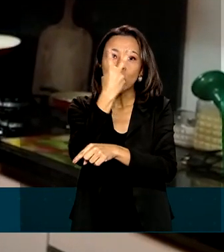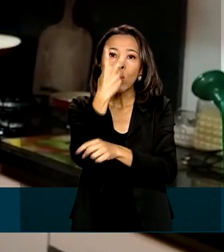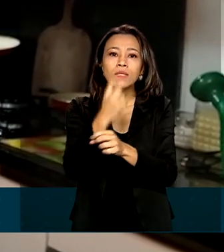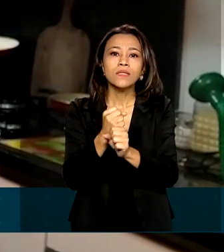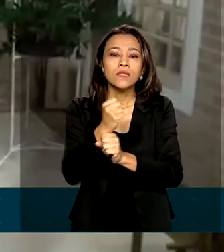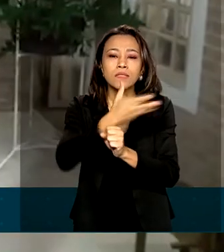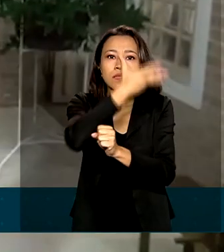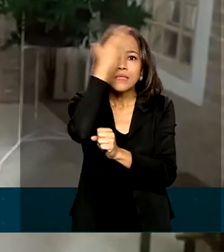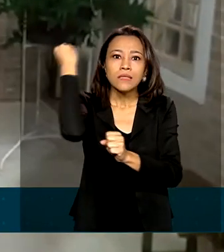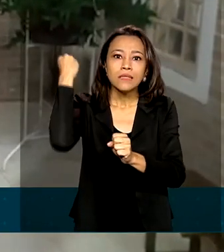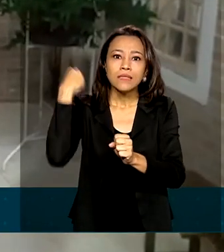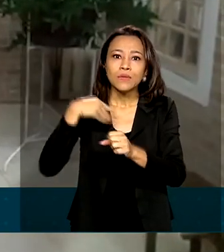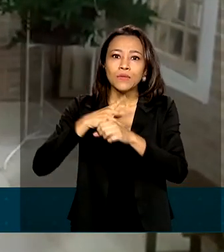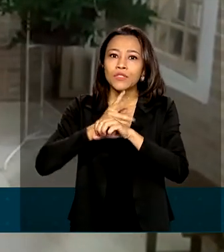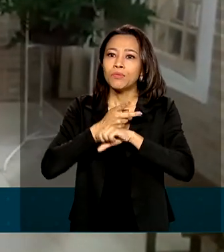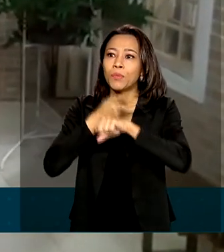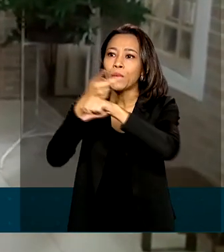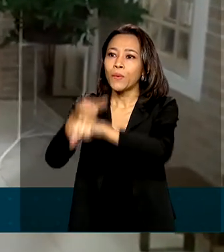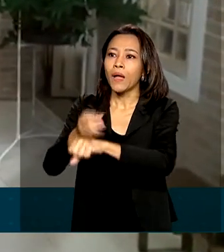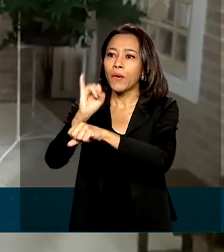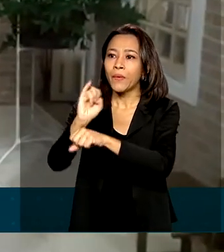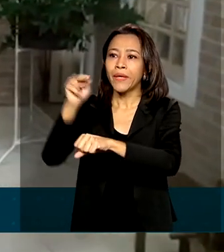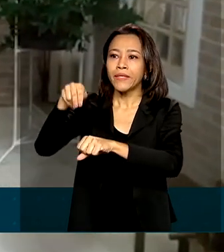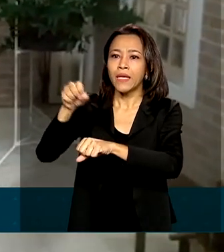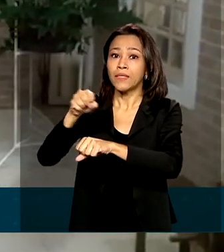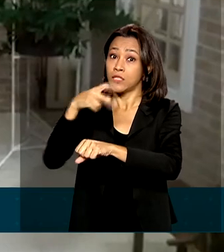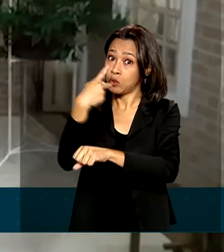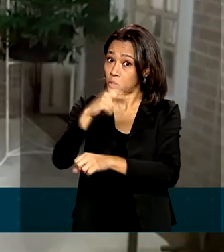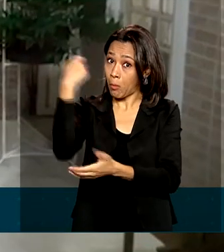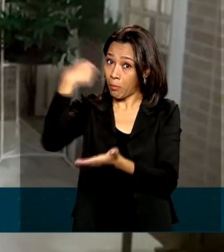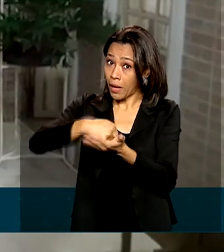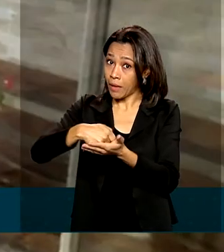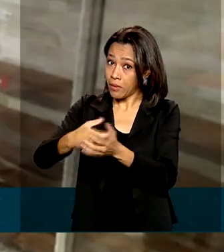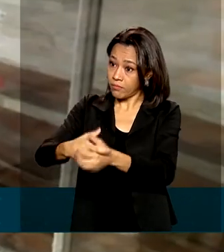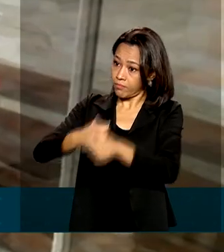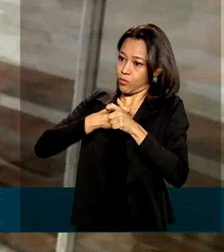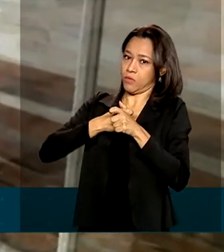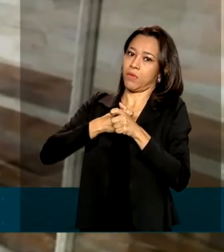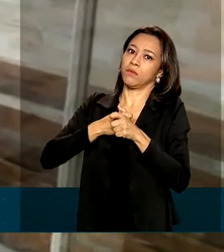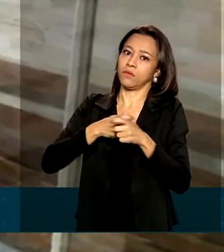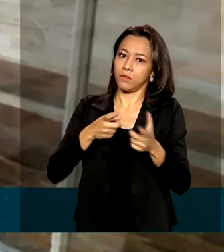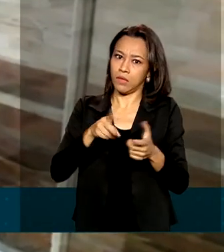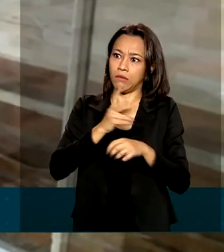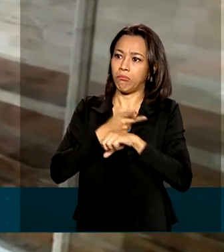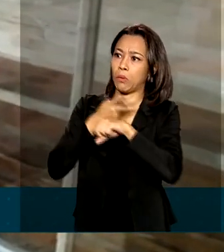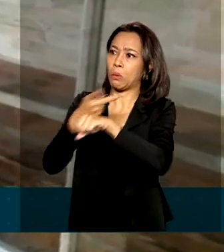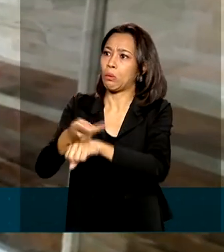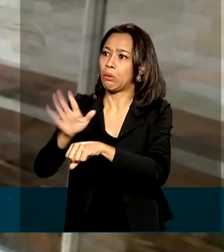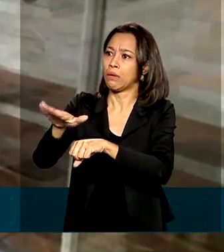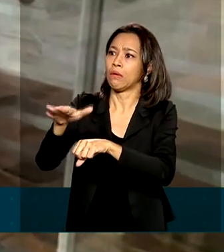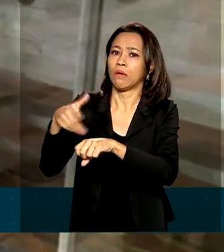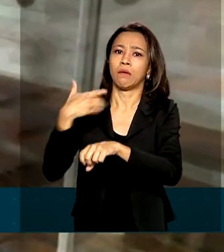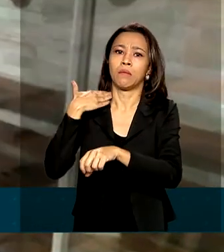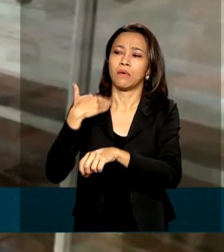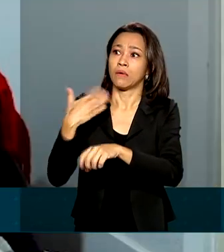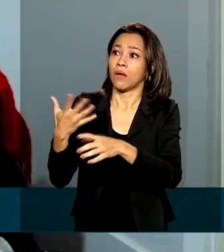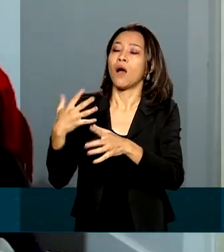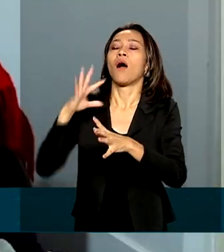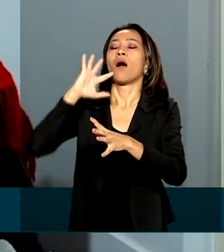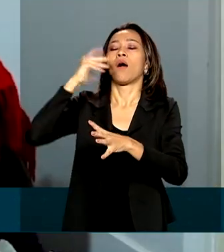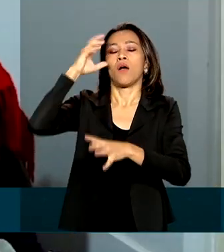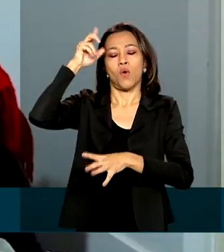a prova de vida e teve o pagamento da aposentadoria suspenso. Foi ao banco e regularizou a situação.